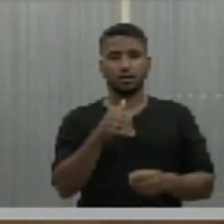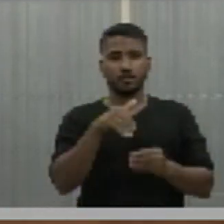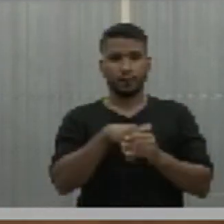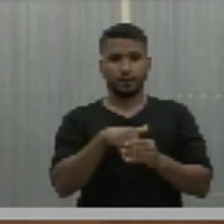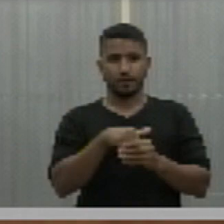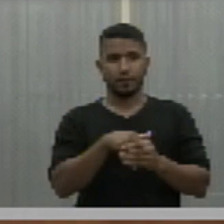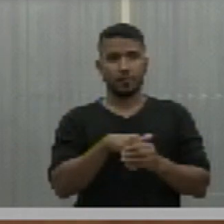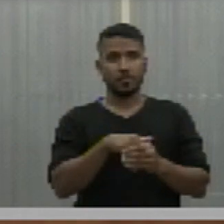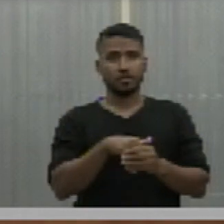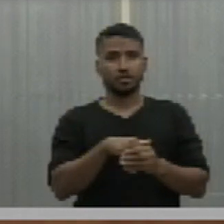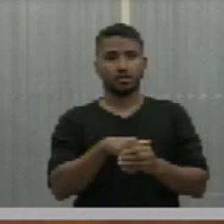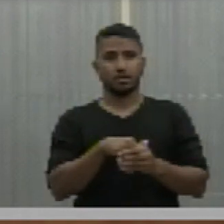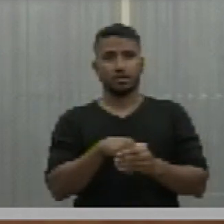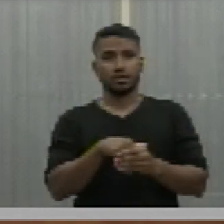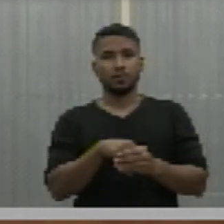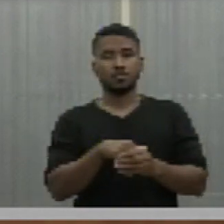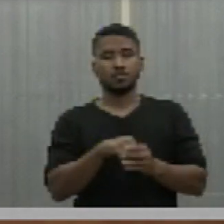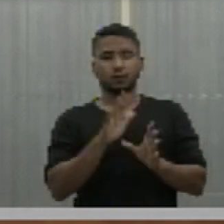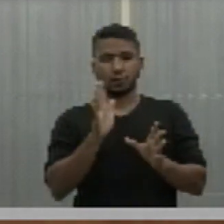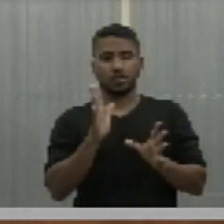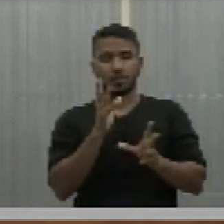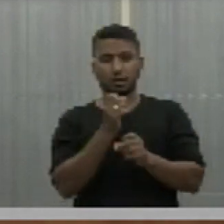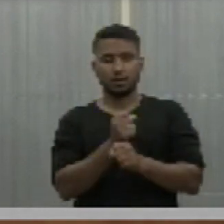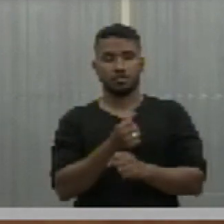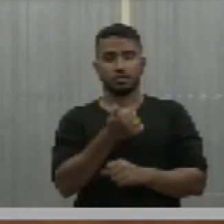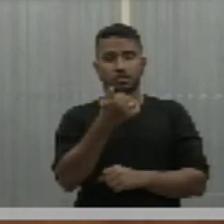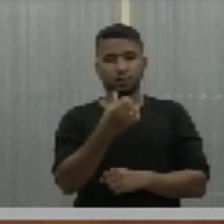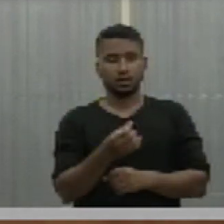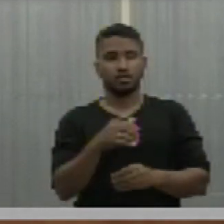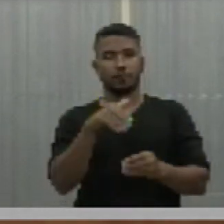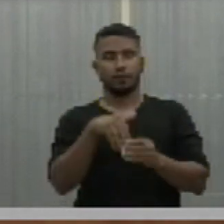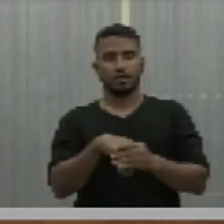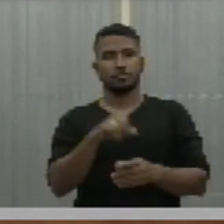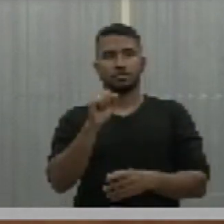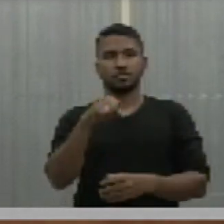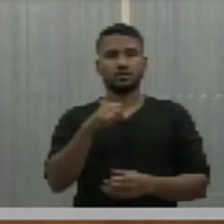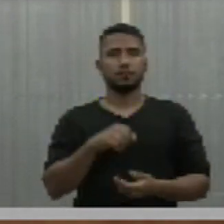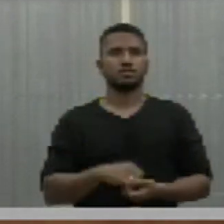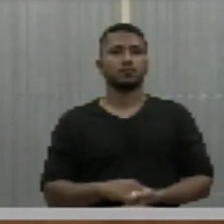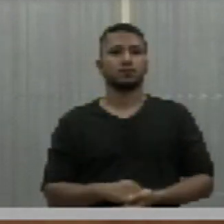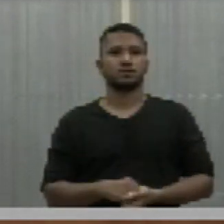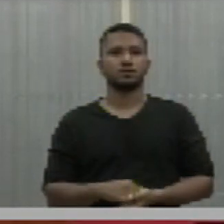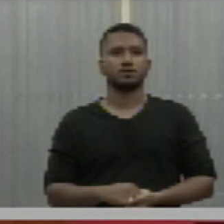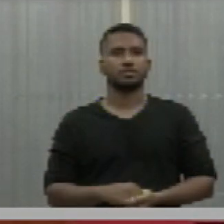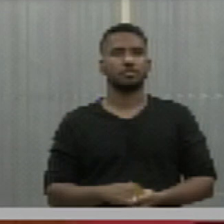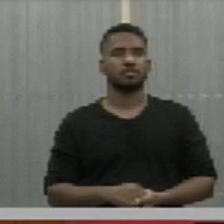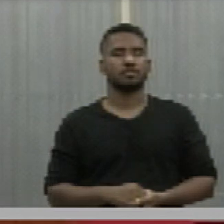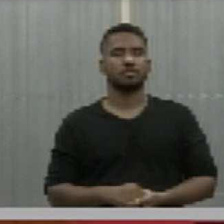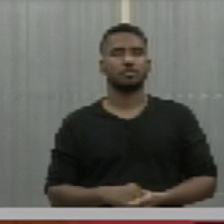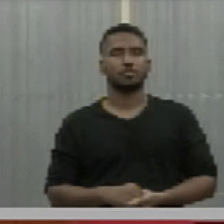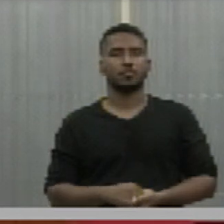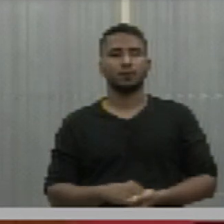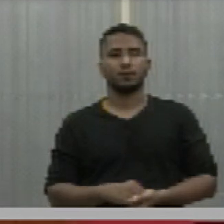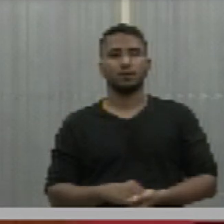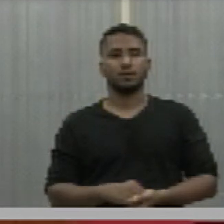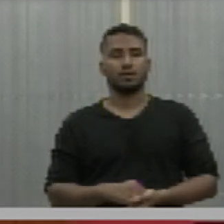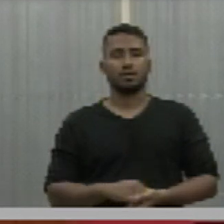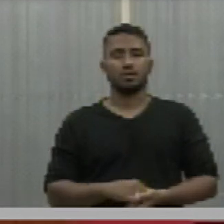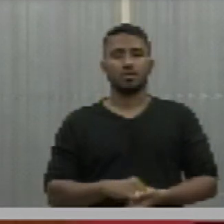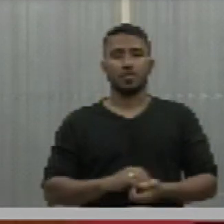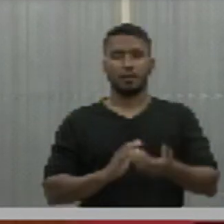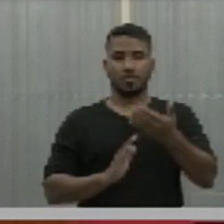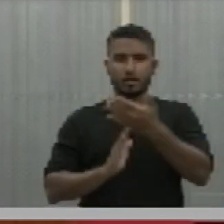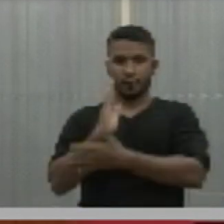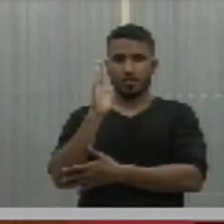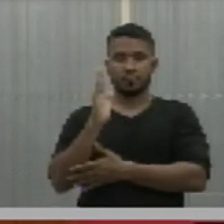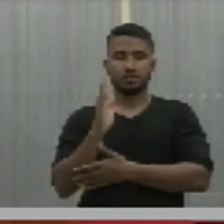computados, 16 votos sim. Nome aprovado. Solicito